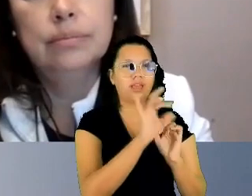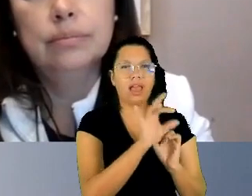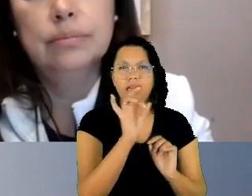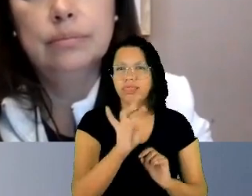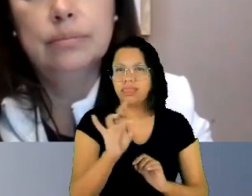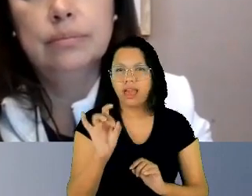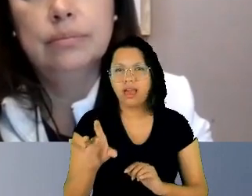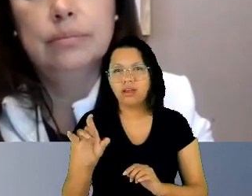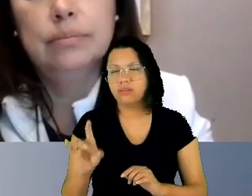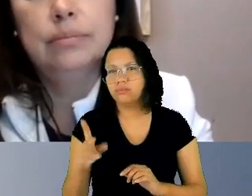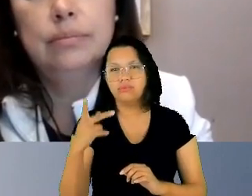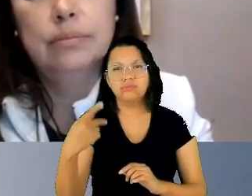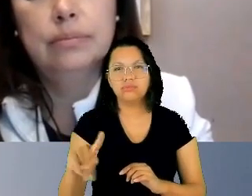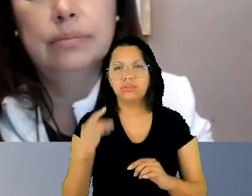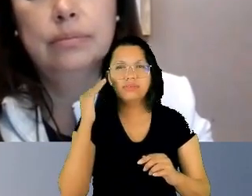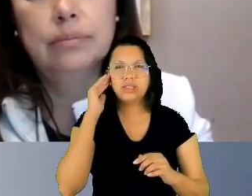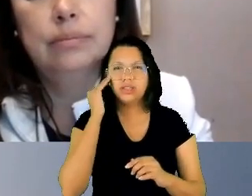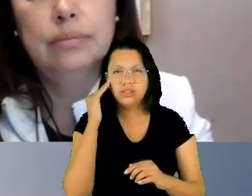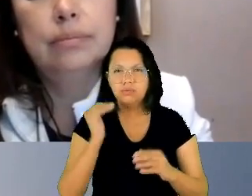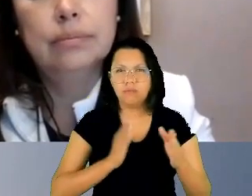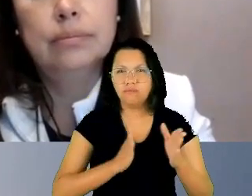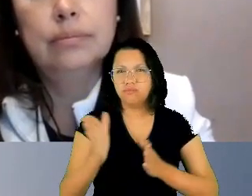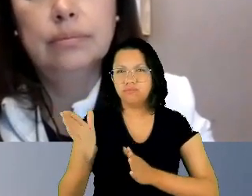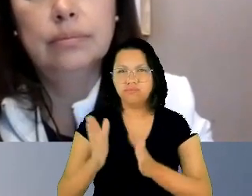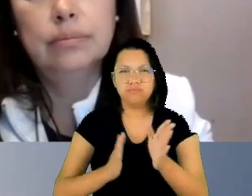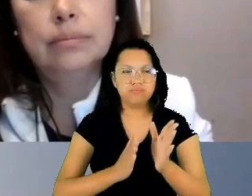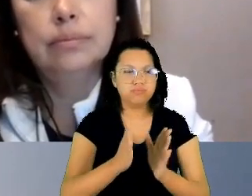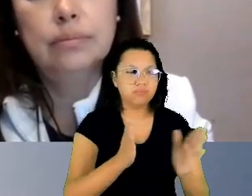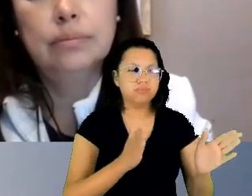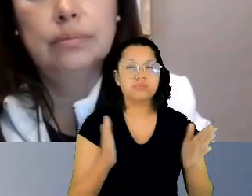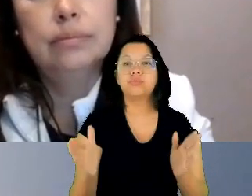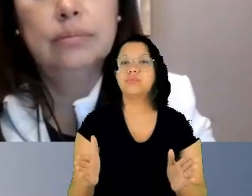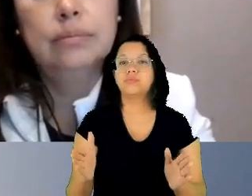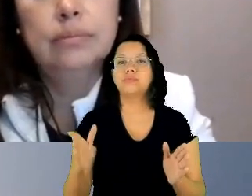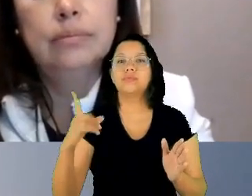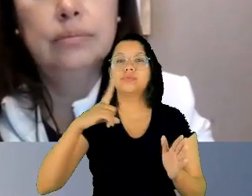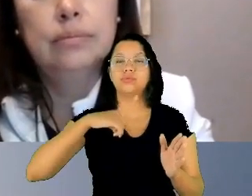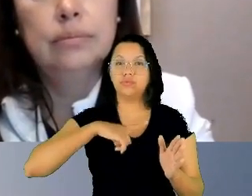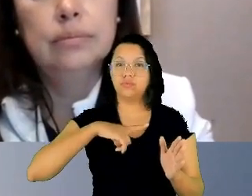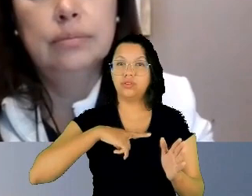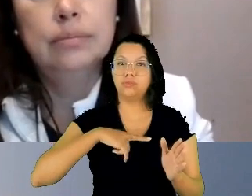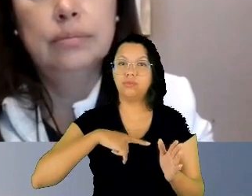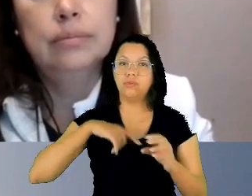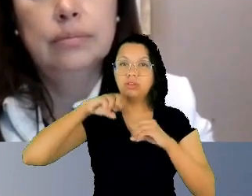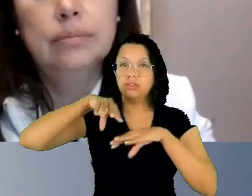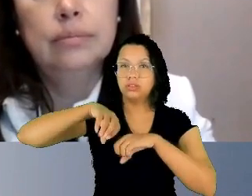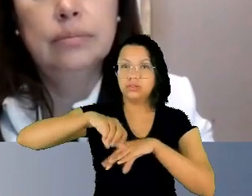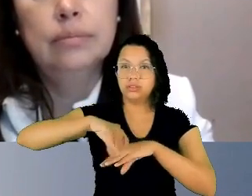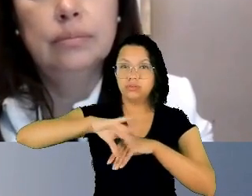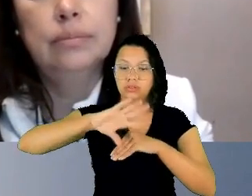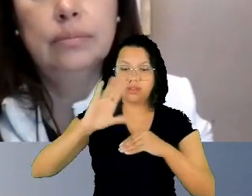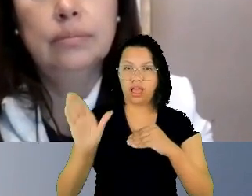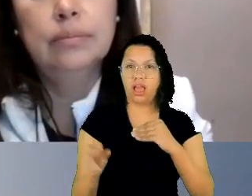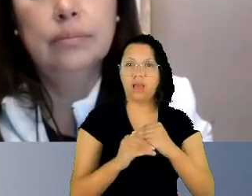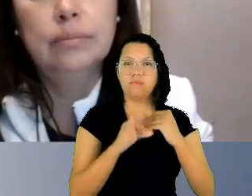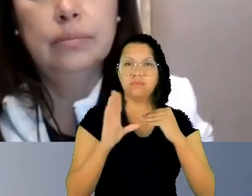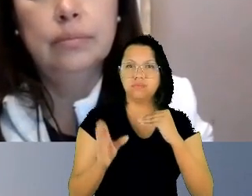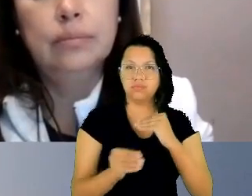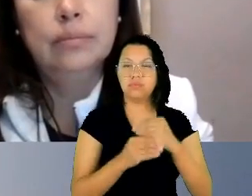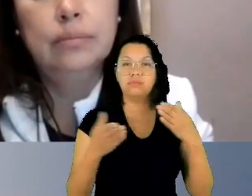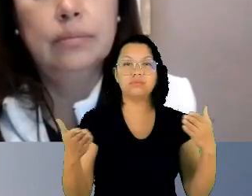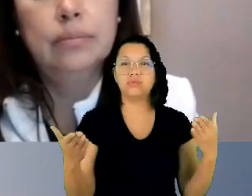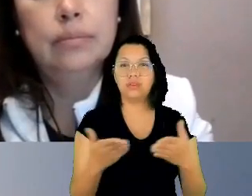dimensões, deixaram o legado que foi incorporado por essa arquitetura protetiva internacional